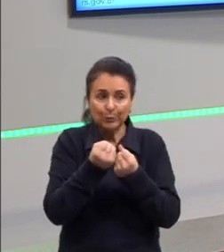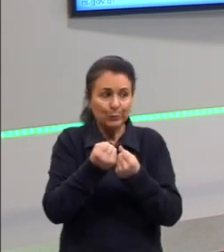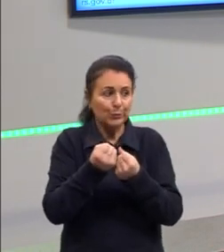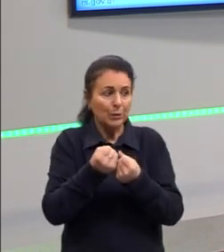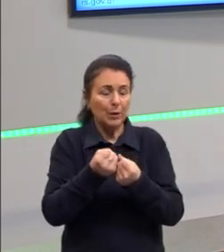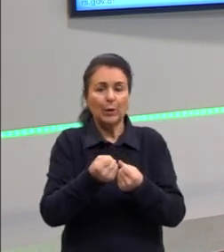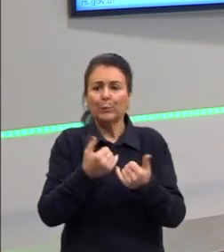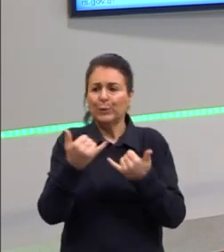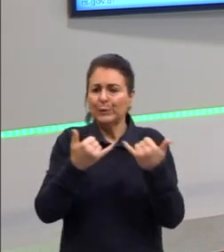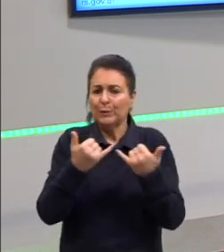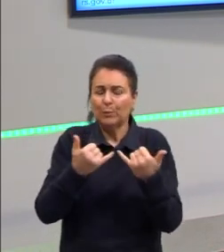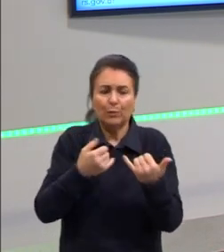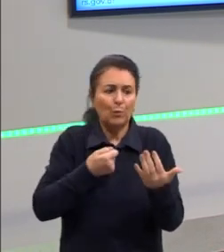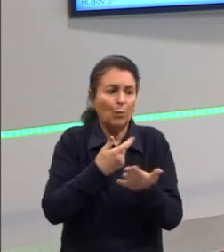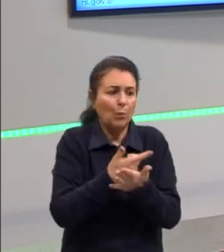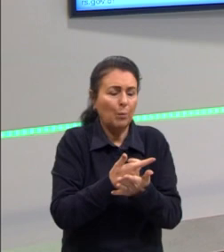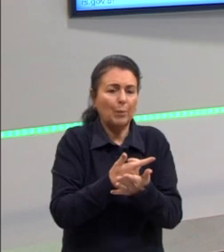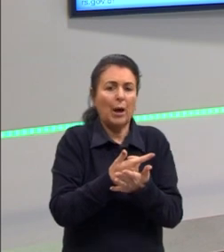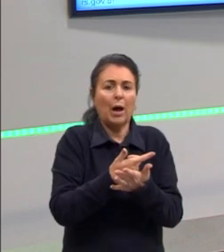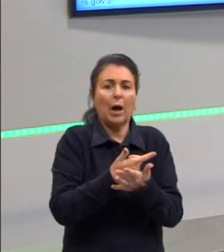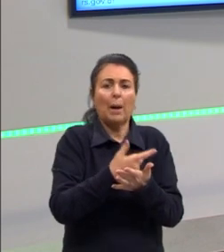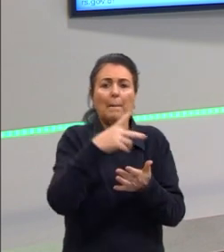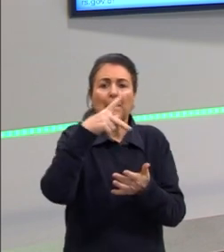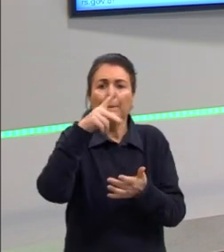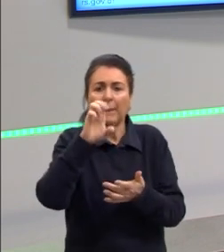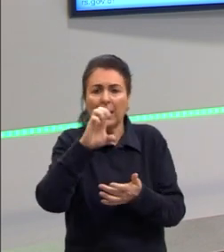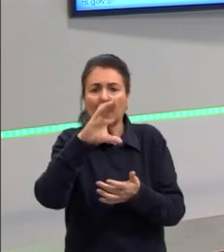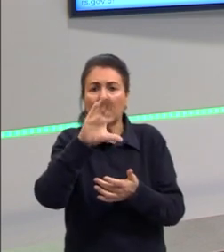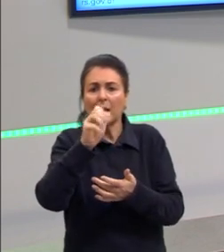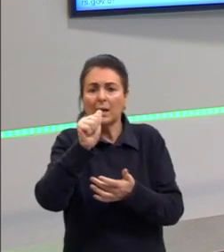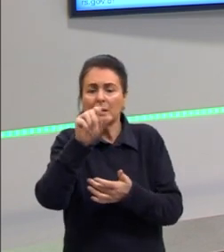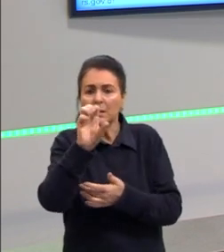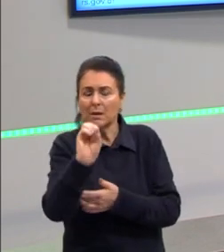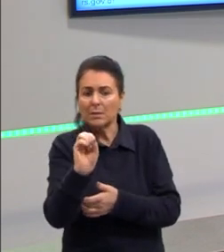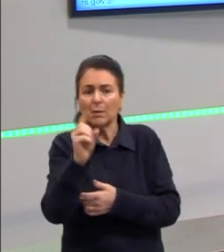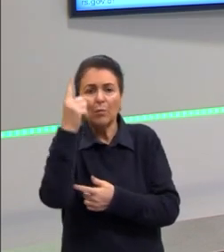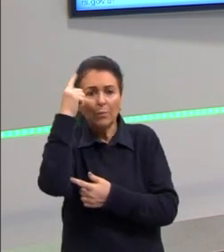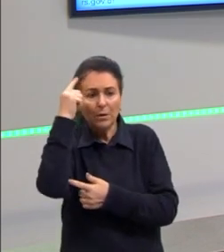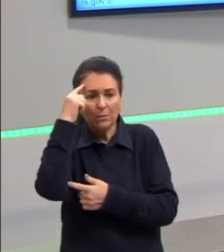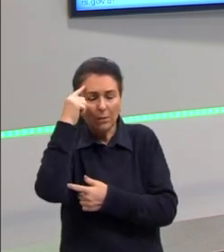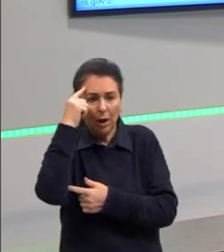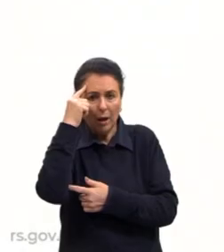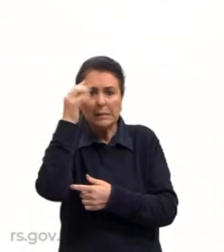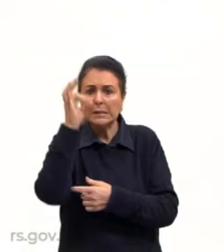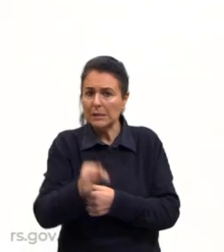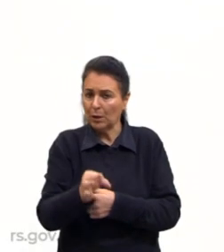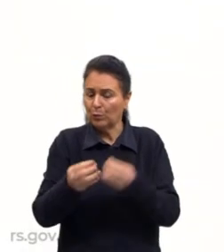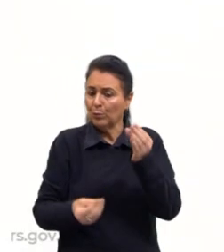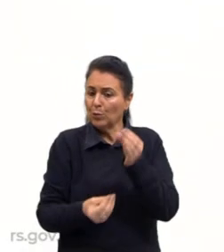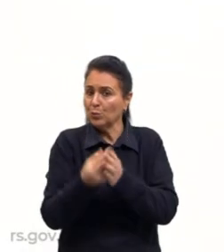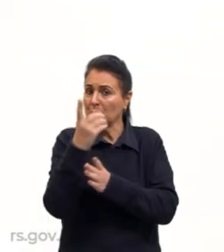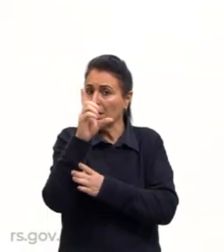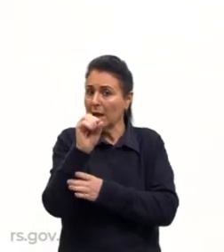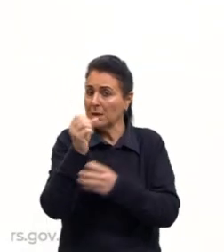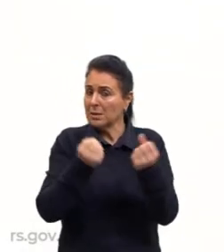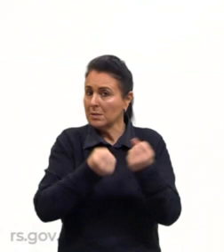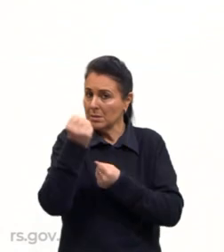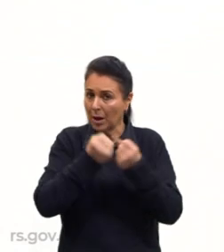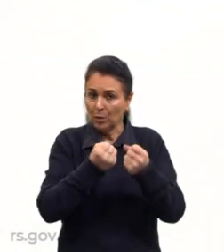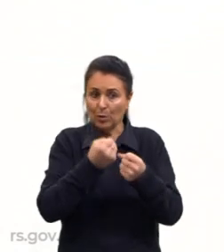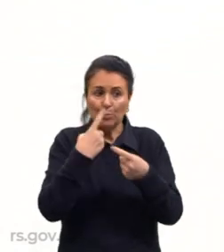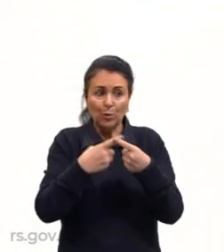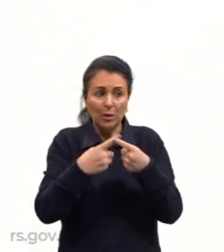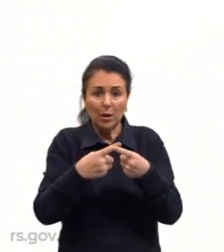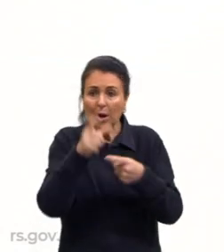comprar as peças, eu vou pensar o dia para produzir 10 carros, tá, gurizada? Então, tenho essa demanda aí, né?